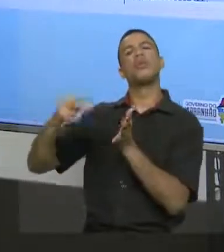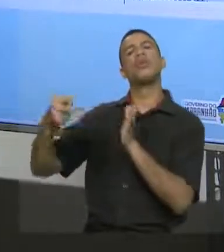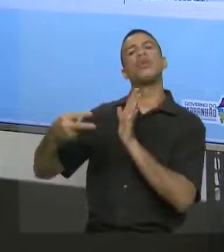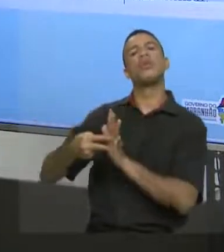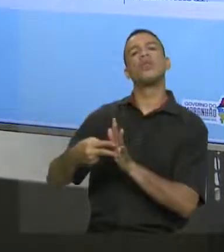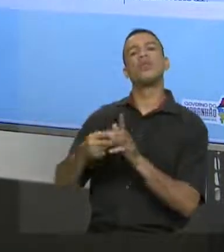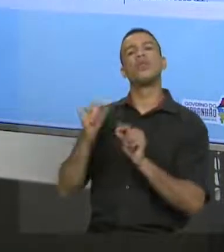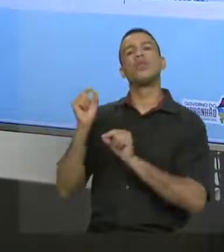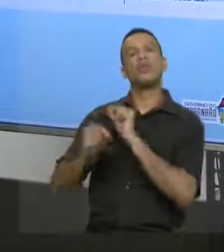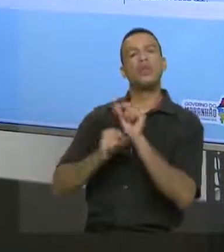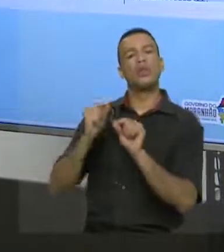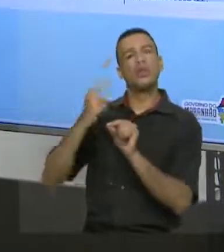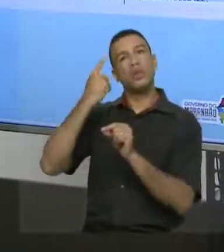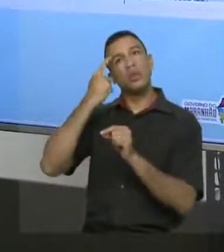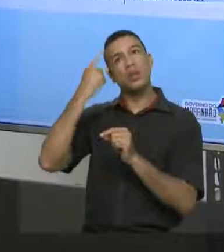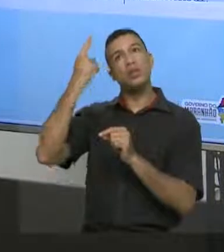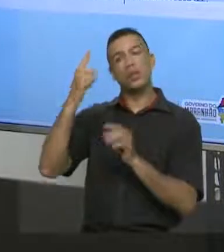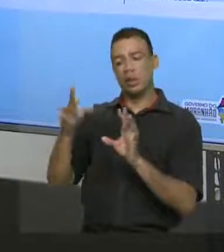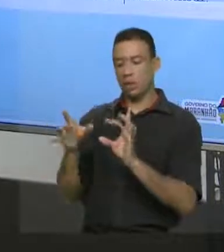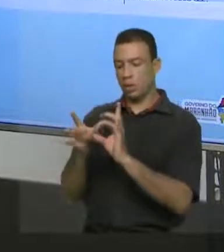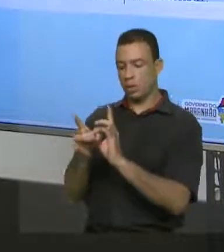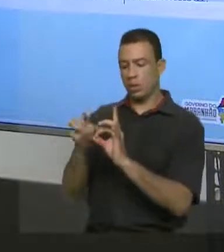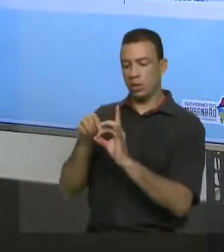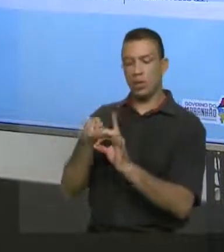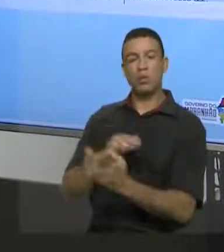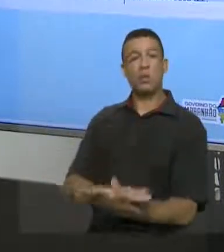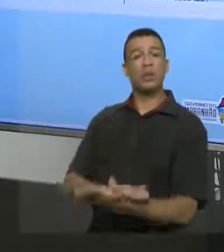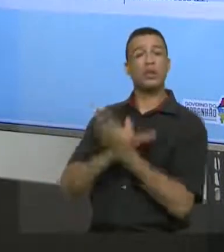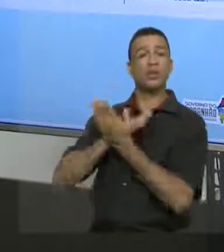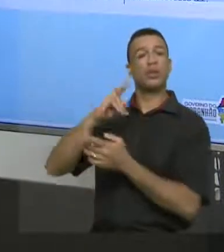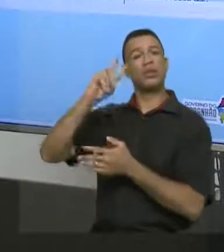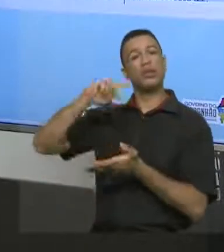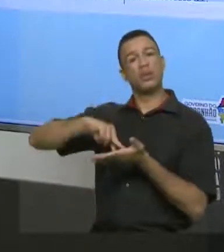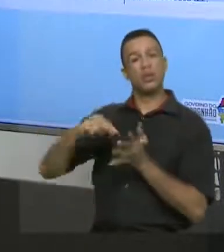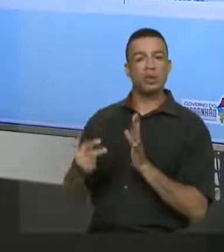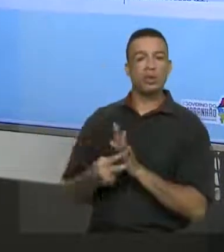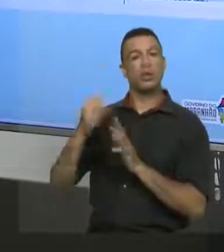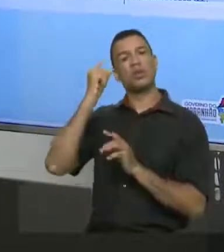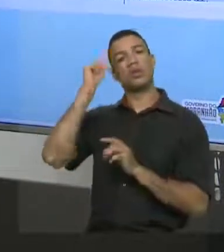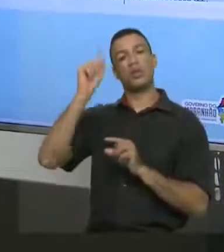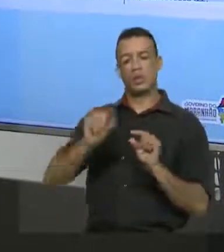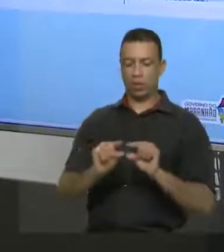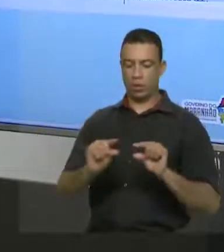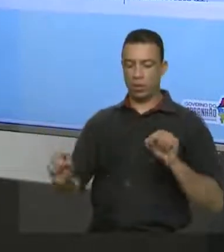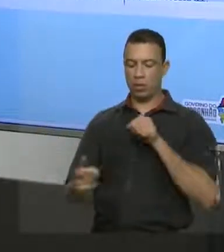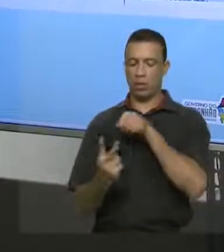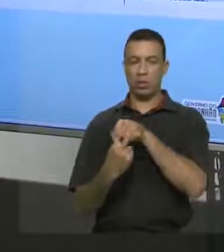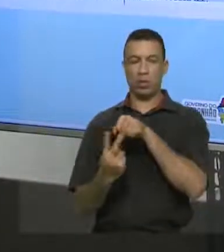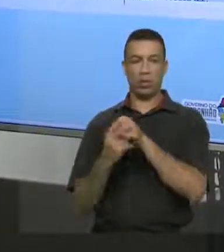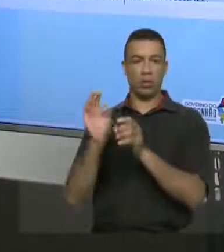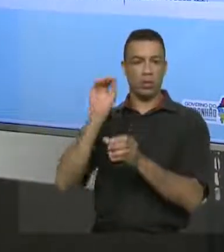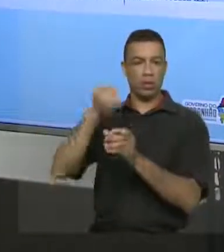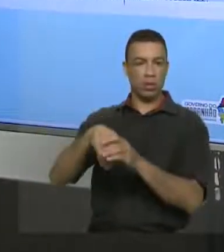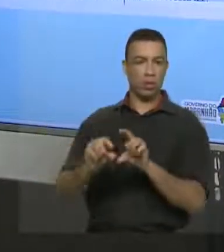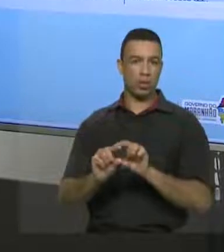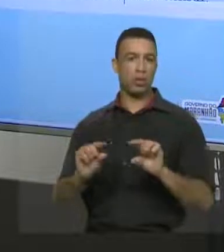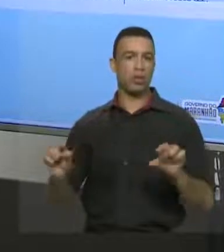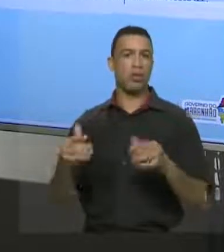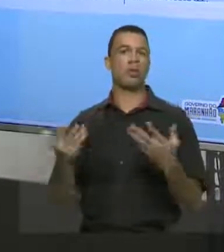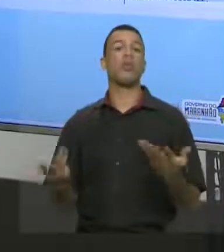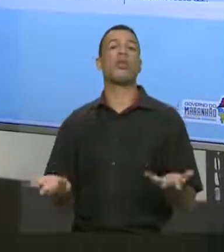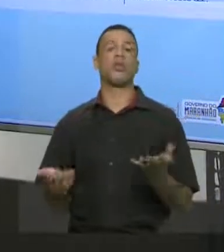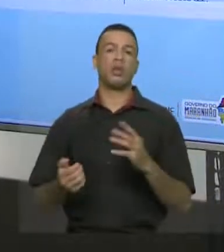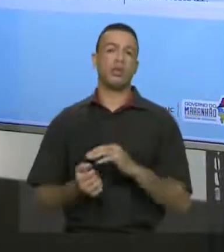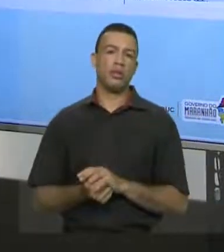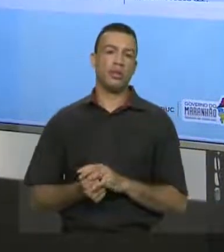a ideia que essa conjunção, que está iniciando, obviamente, uma oração, com a ideia que ela está expressando, né? Parece muito